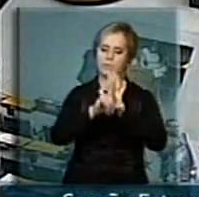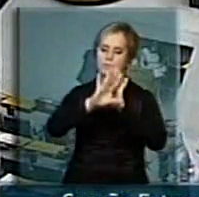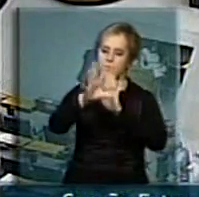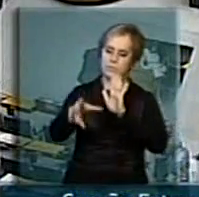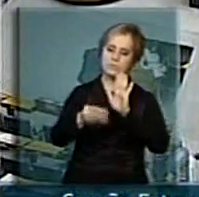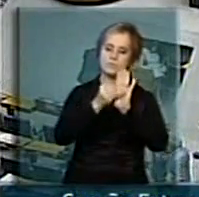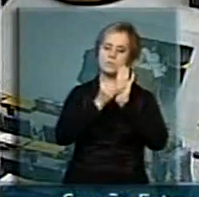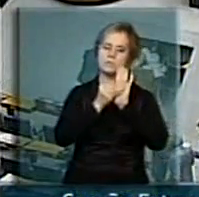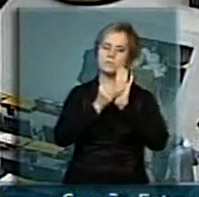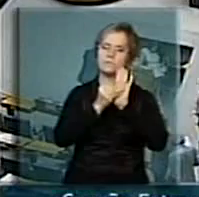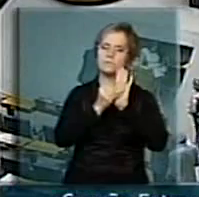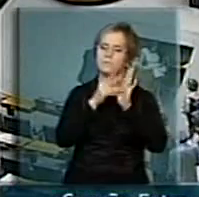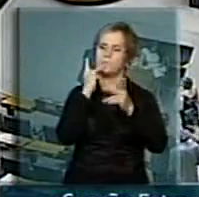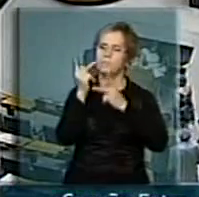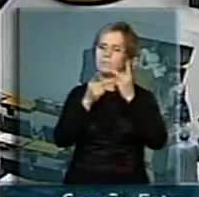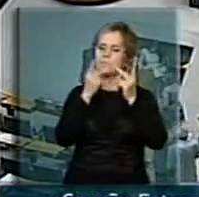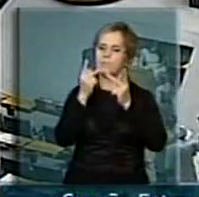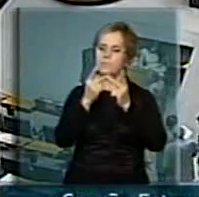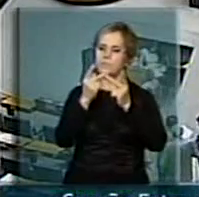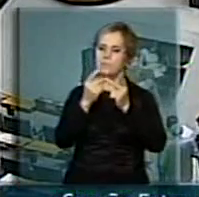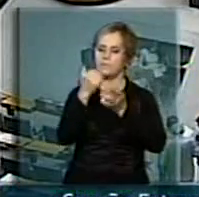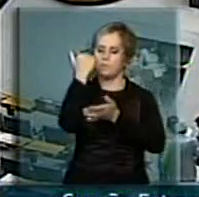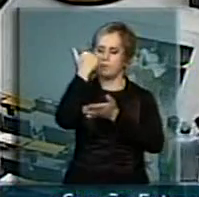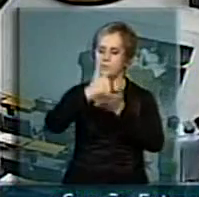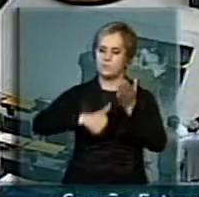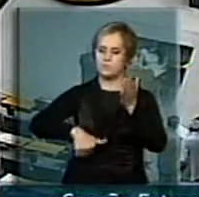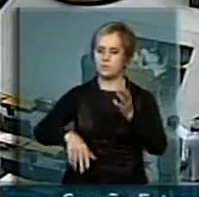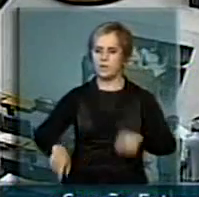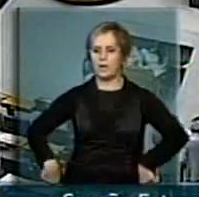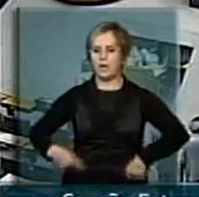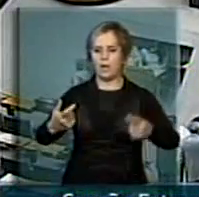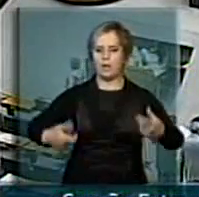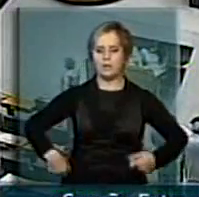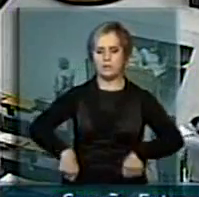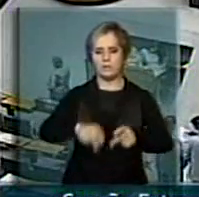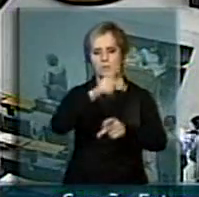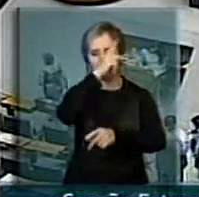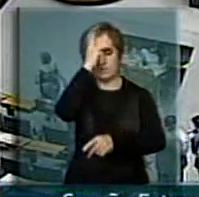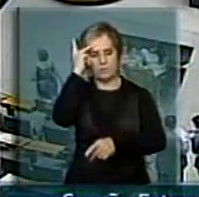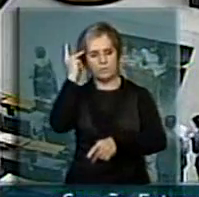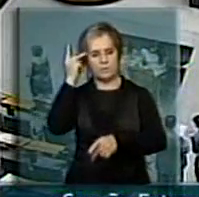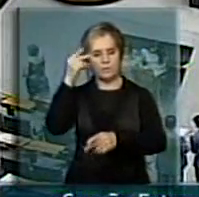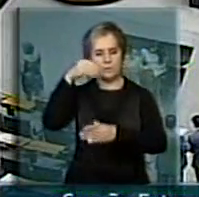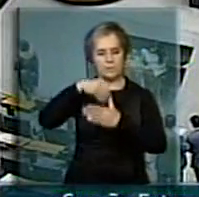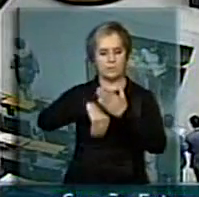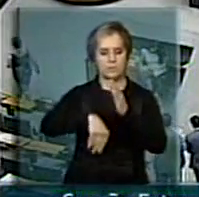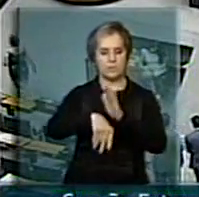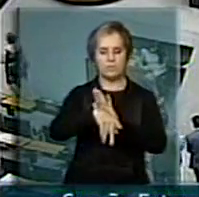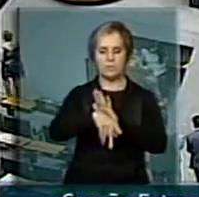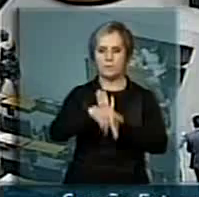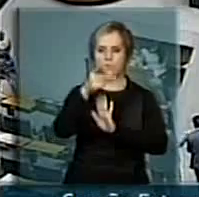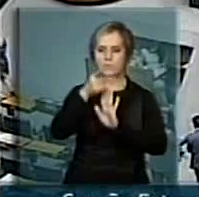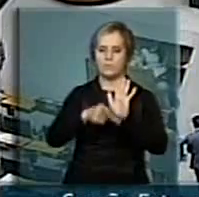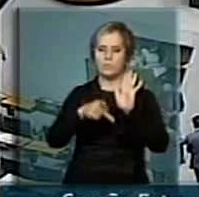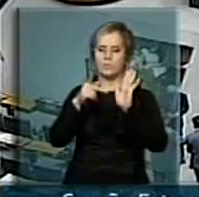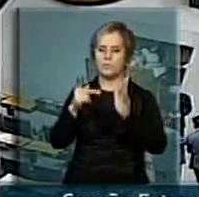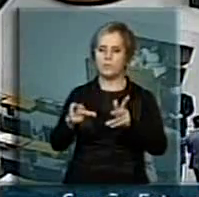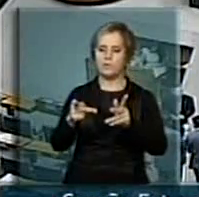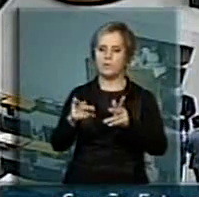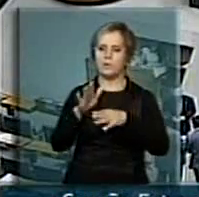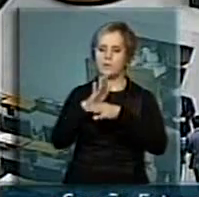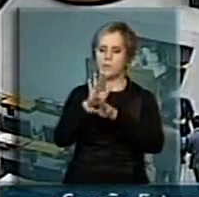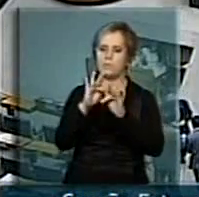que dispõe sobre a exclusão das despesas com o pessoal dos integrantes do Programa de Saúde da Família nos municípios